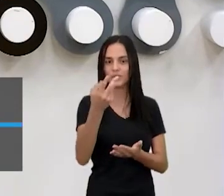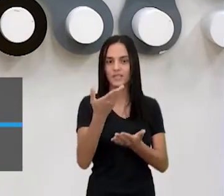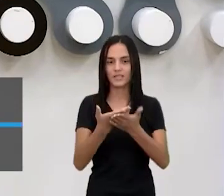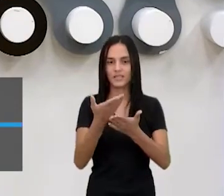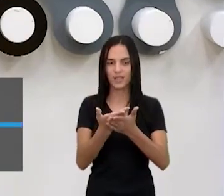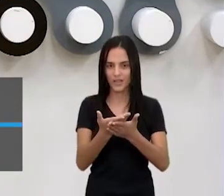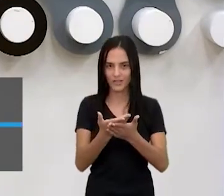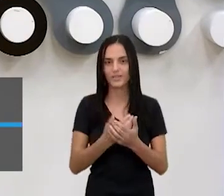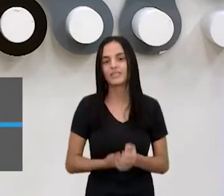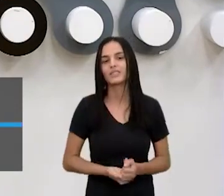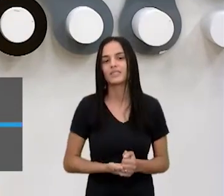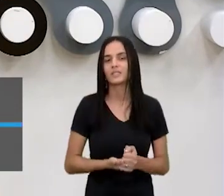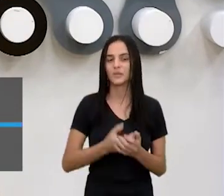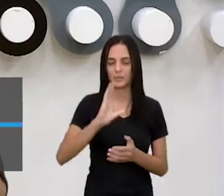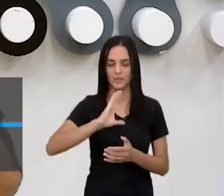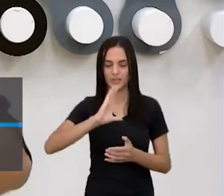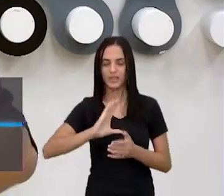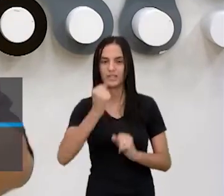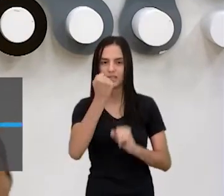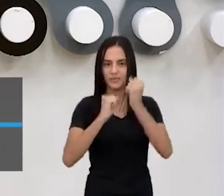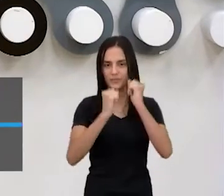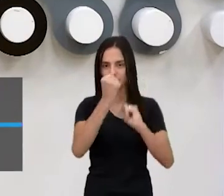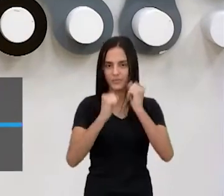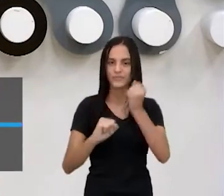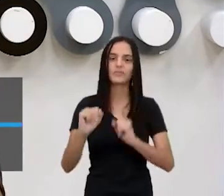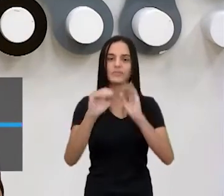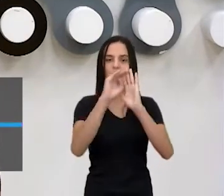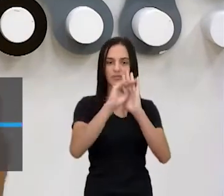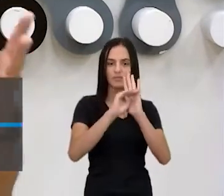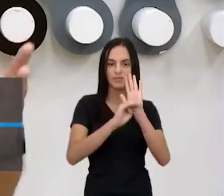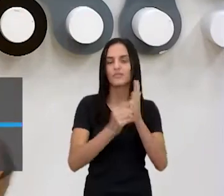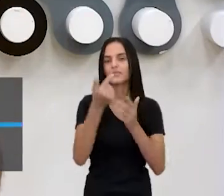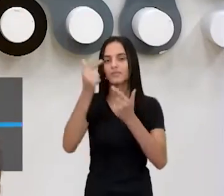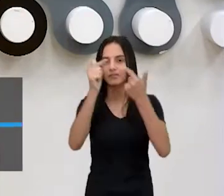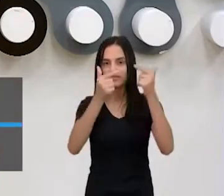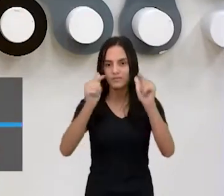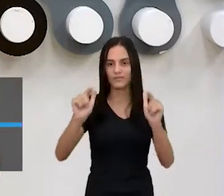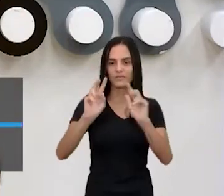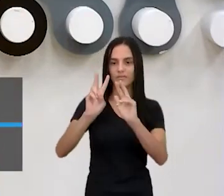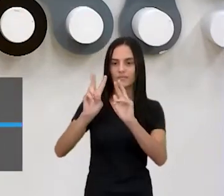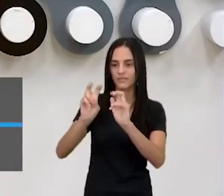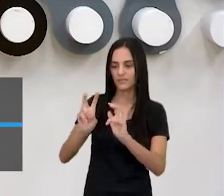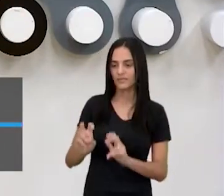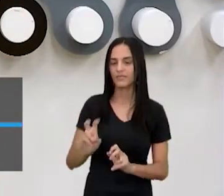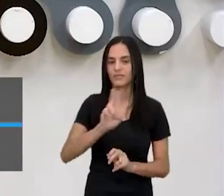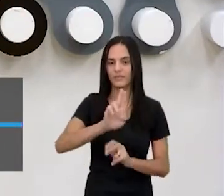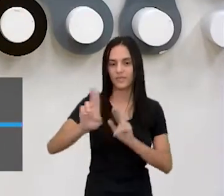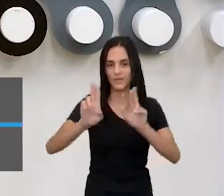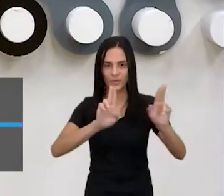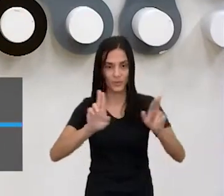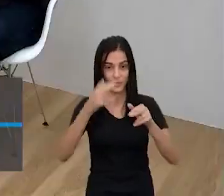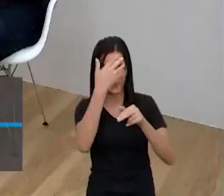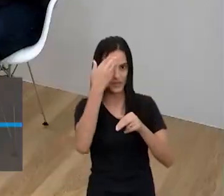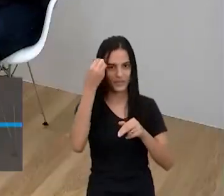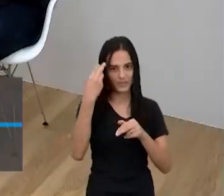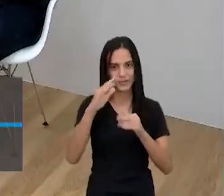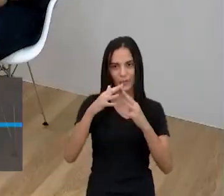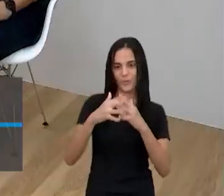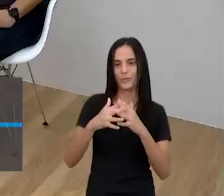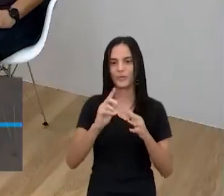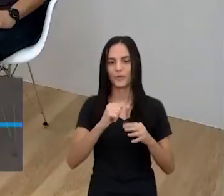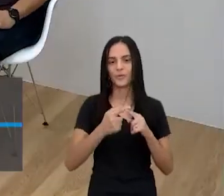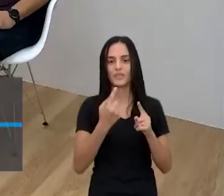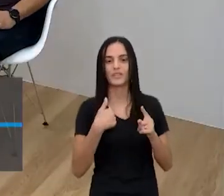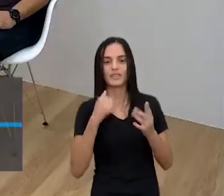dobradinha entre língua portuguesa, educação física, nos itinerários que viram outras coisas, outros nomes que eu até esqueço, me confundo, mas eu sempre falo na cola